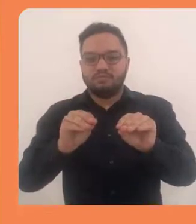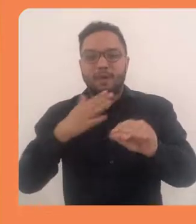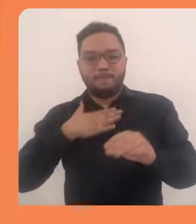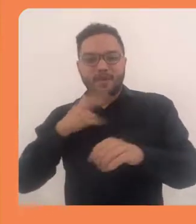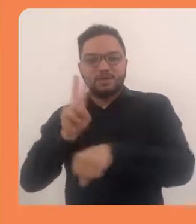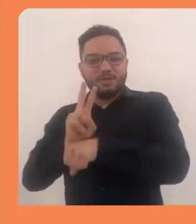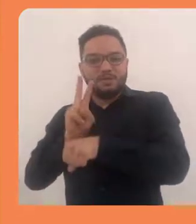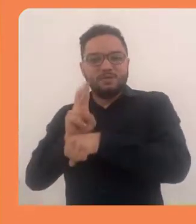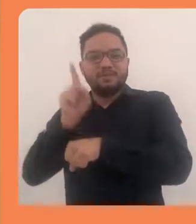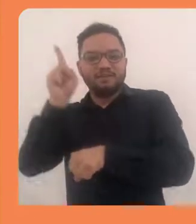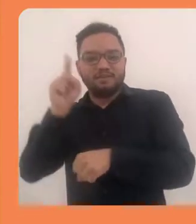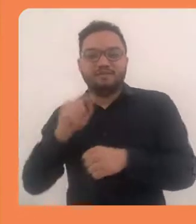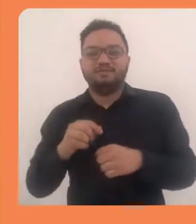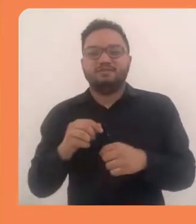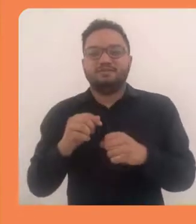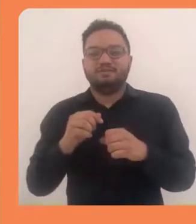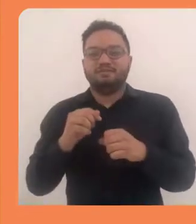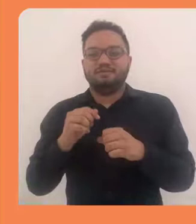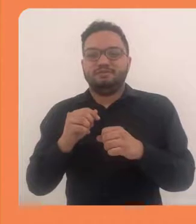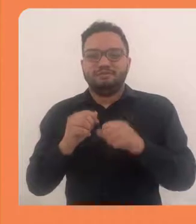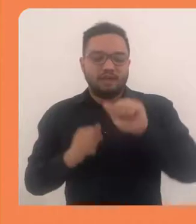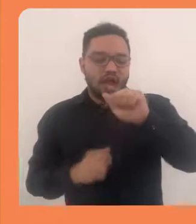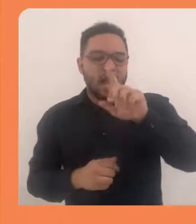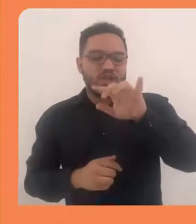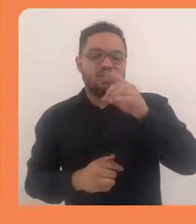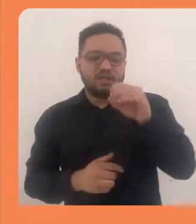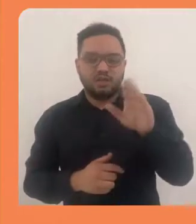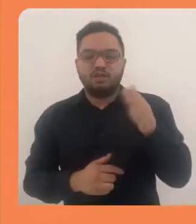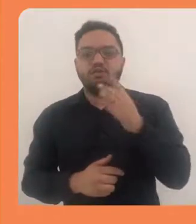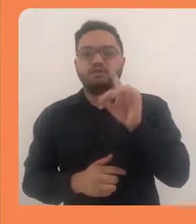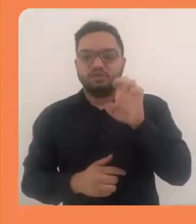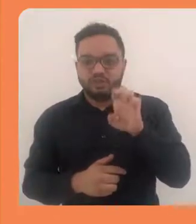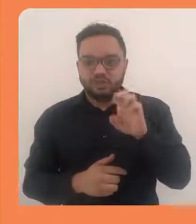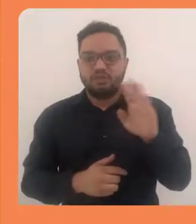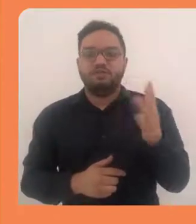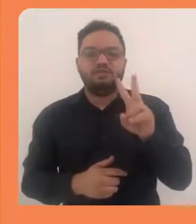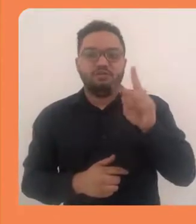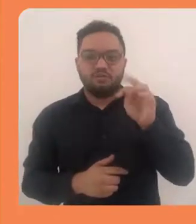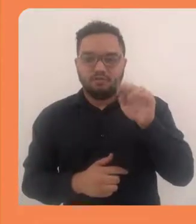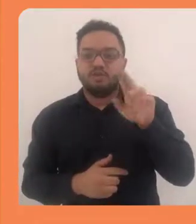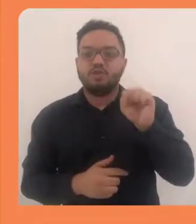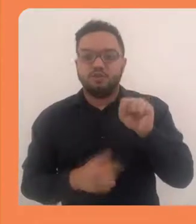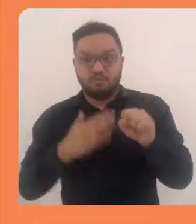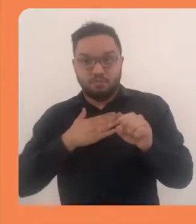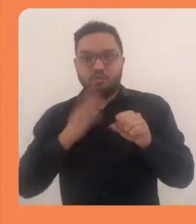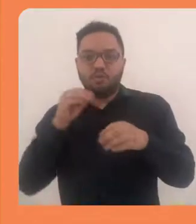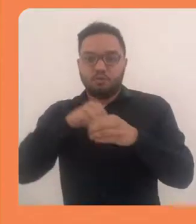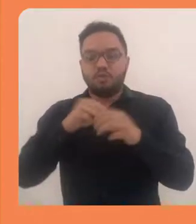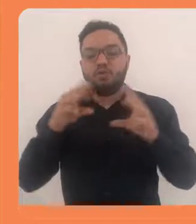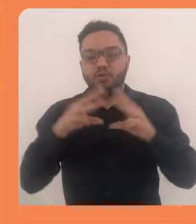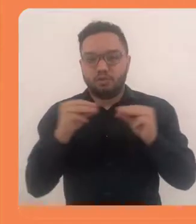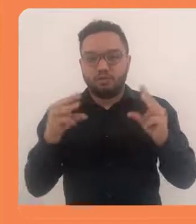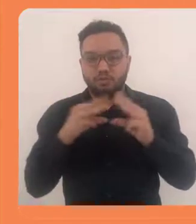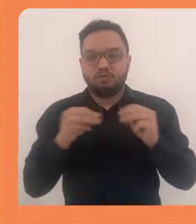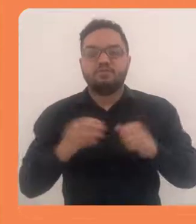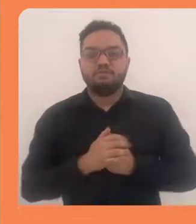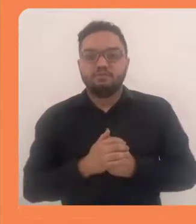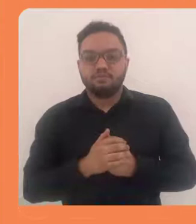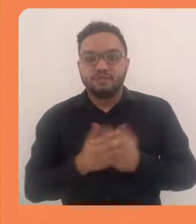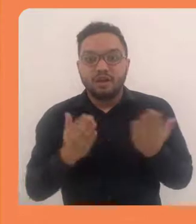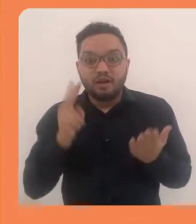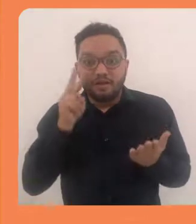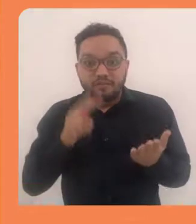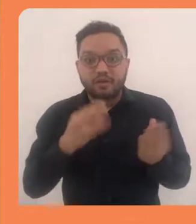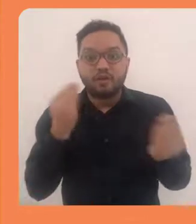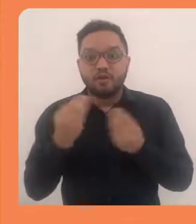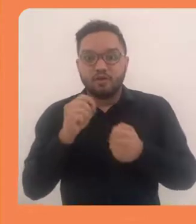embutir aquela minha simulação de adição de vetores aqui no meu Moodle.